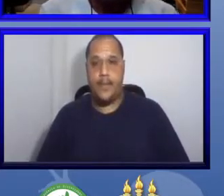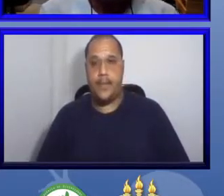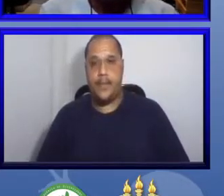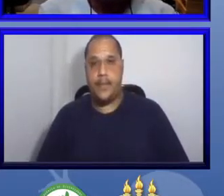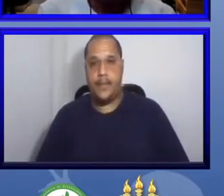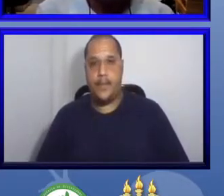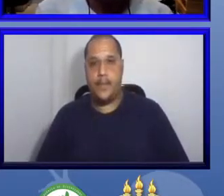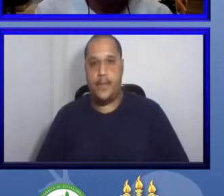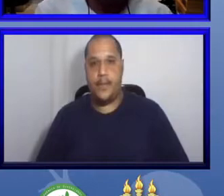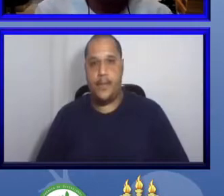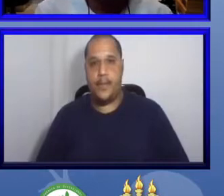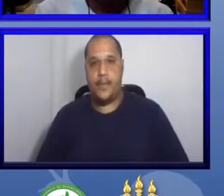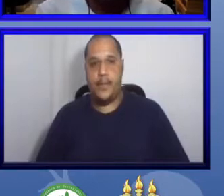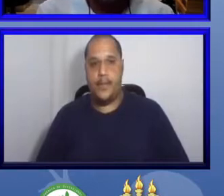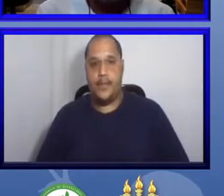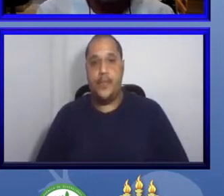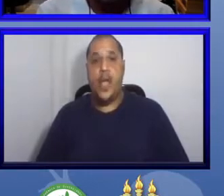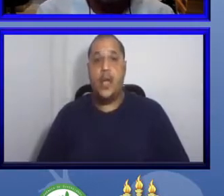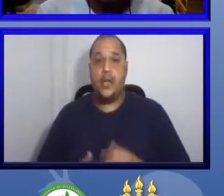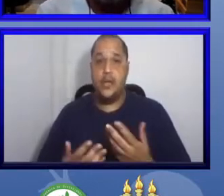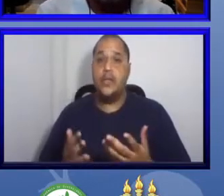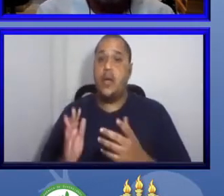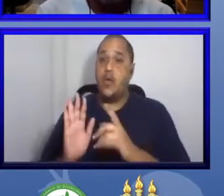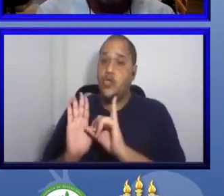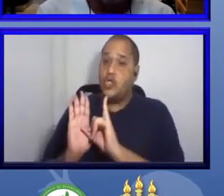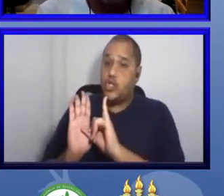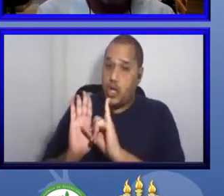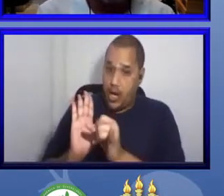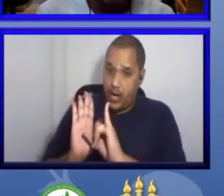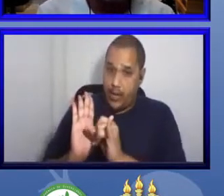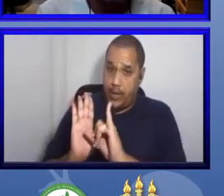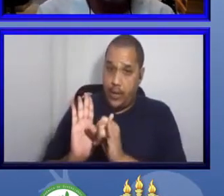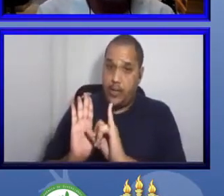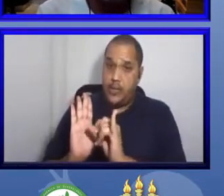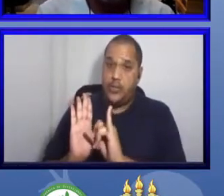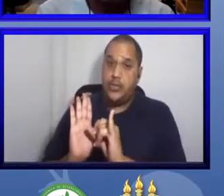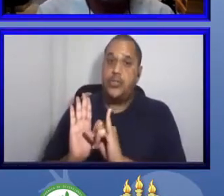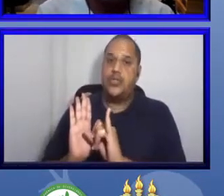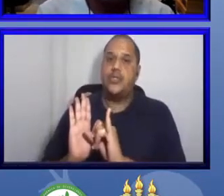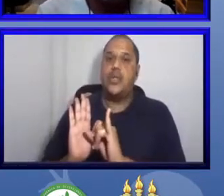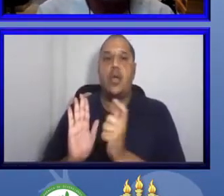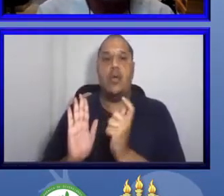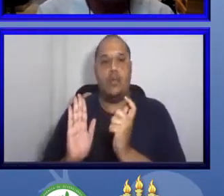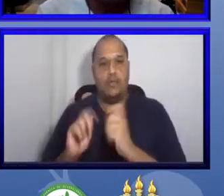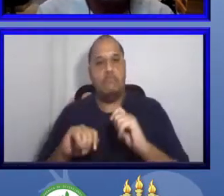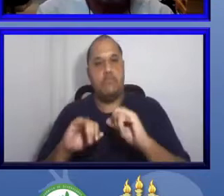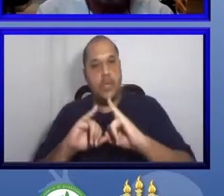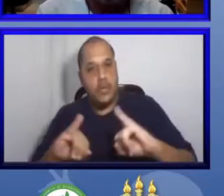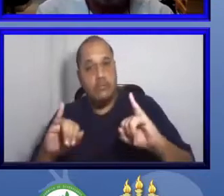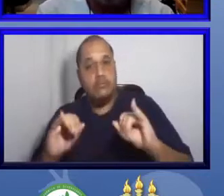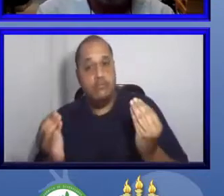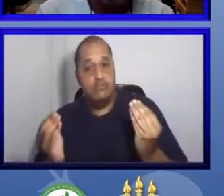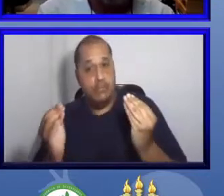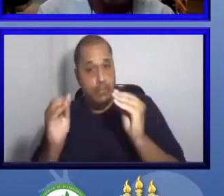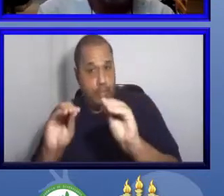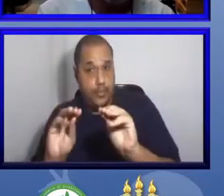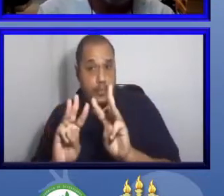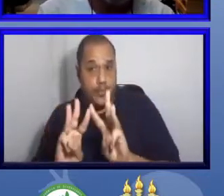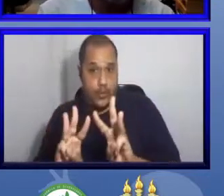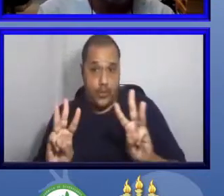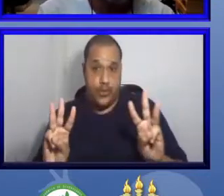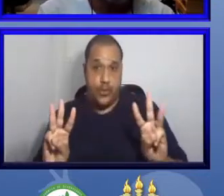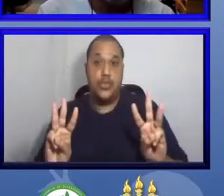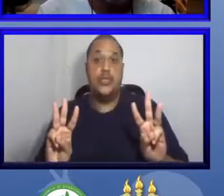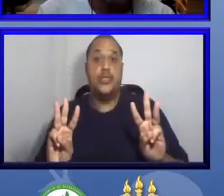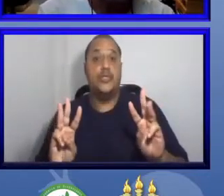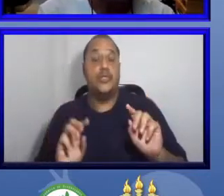o edital foi divulgado nas páginas do catálogo taxonômico da Fauna do Brasil, e foram